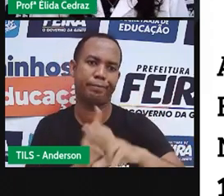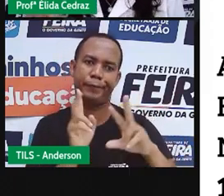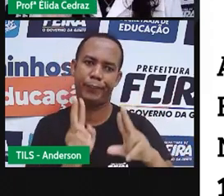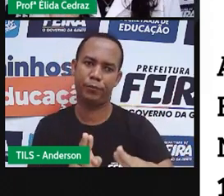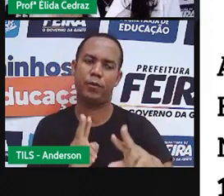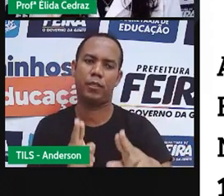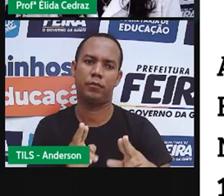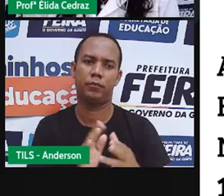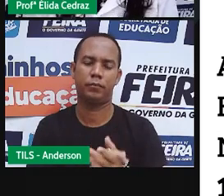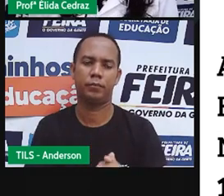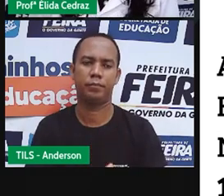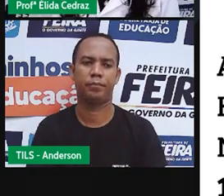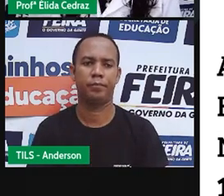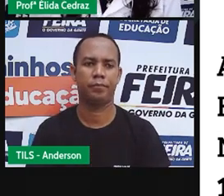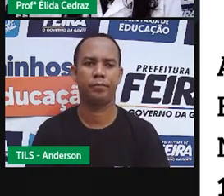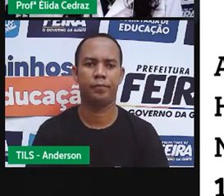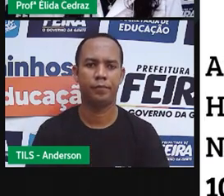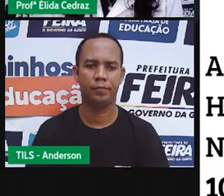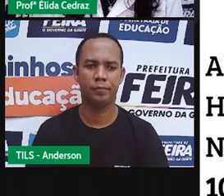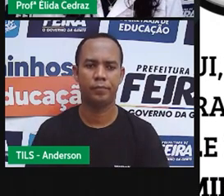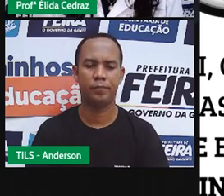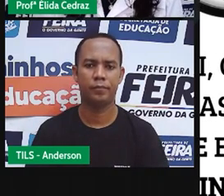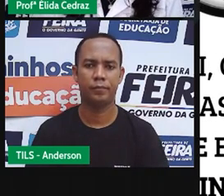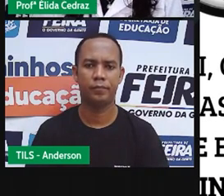registraram o mesmo tempo.